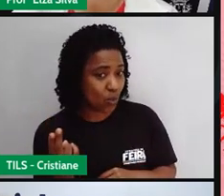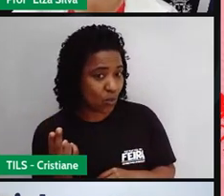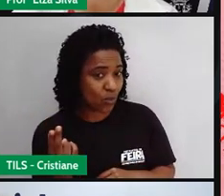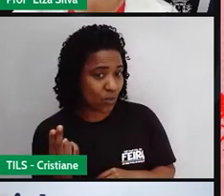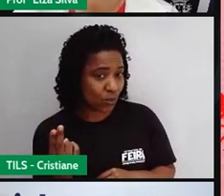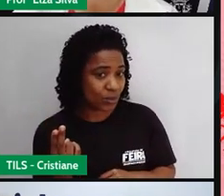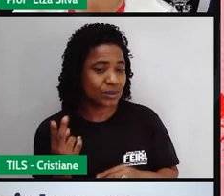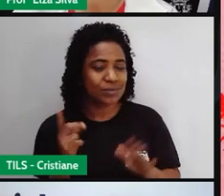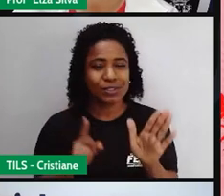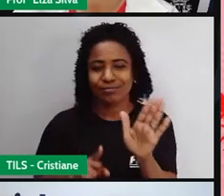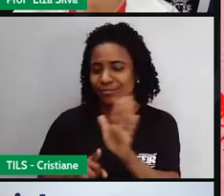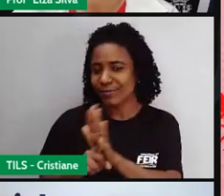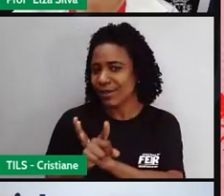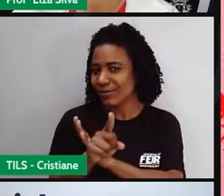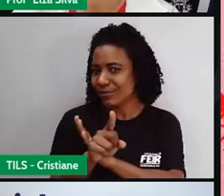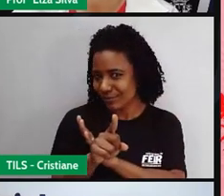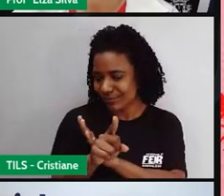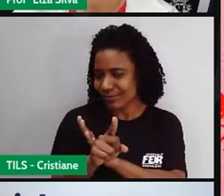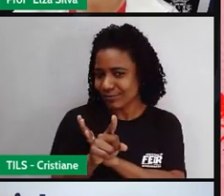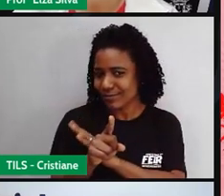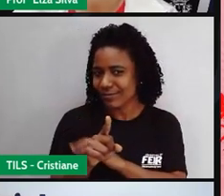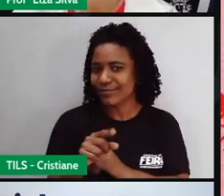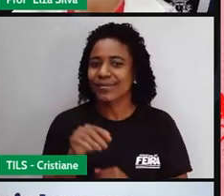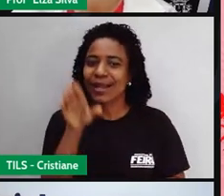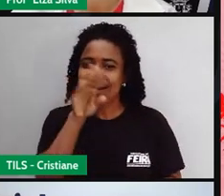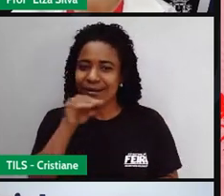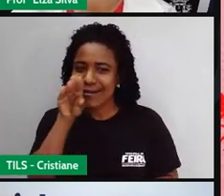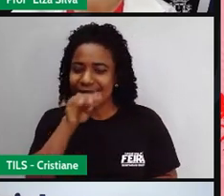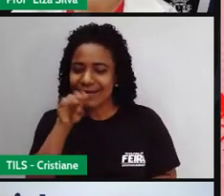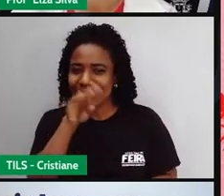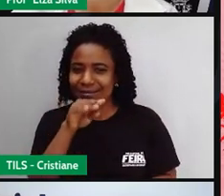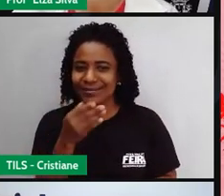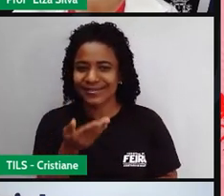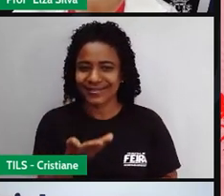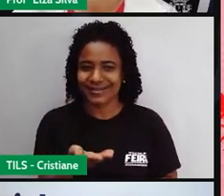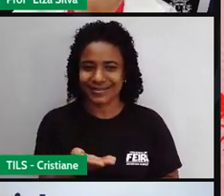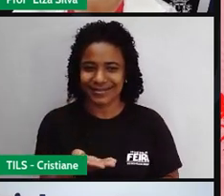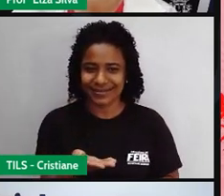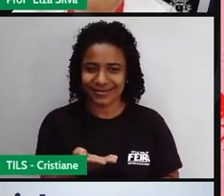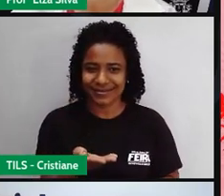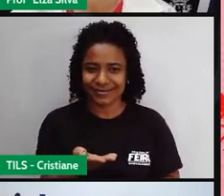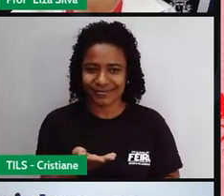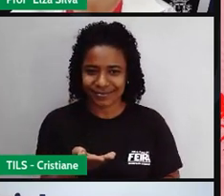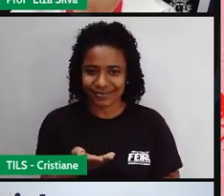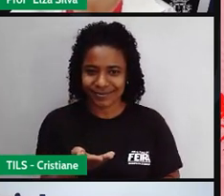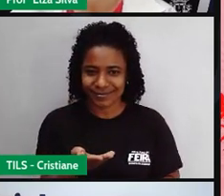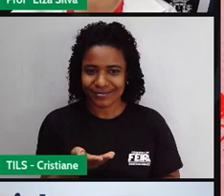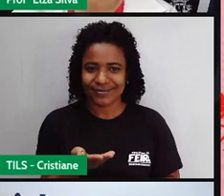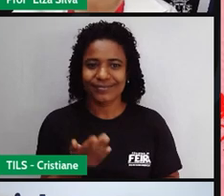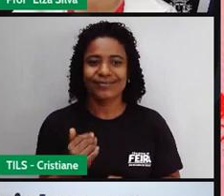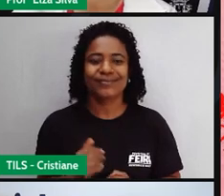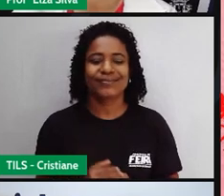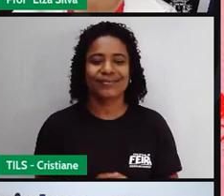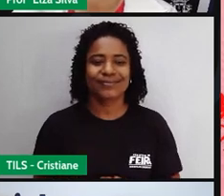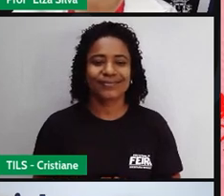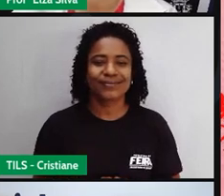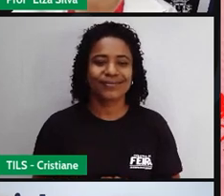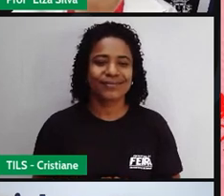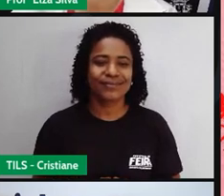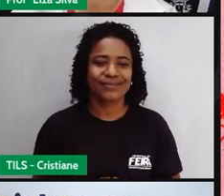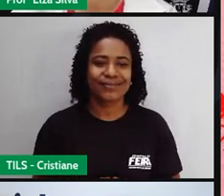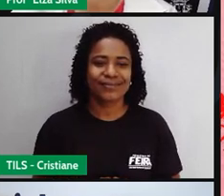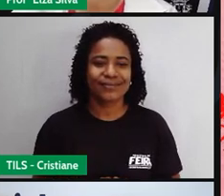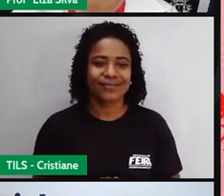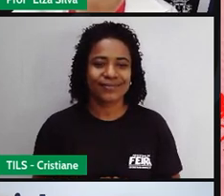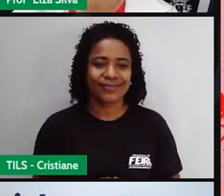uma perguntinha. Would you like to go out with me? Would you like to go out with me?